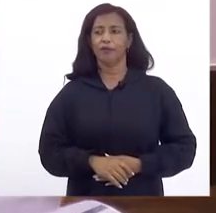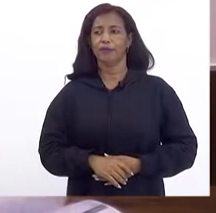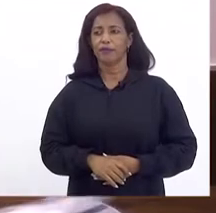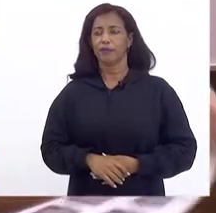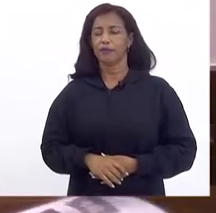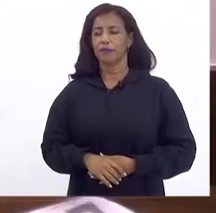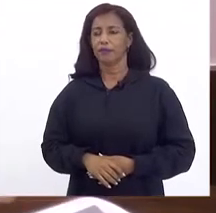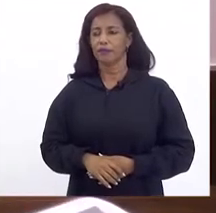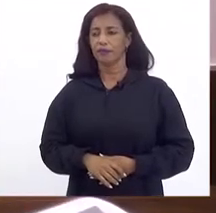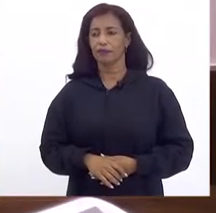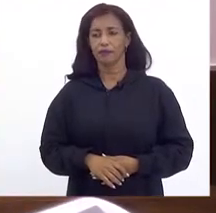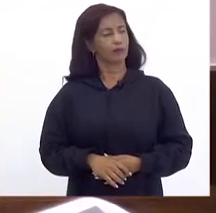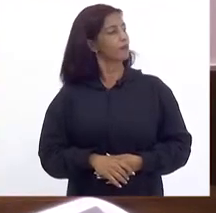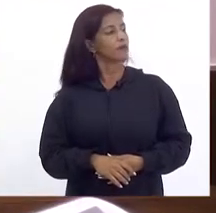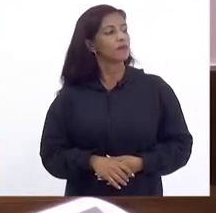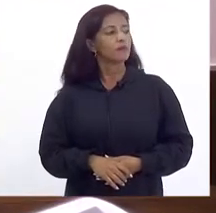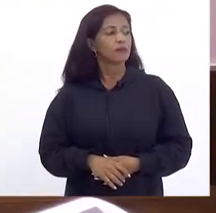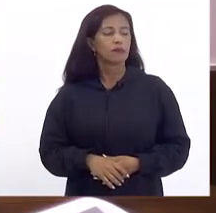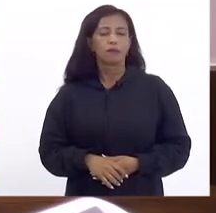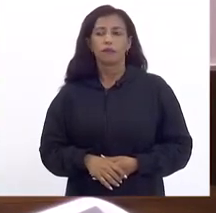O acordo De mérito